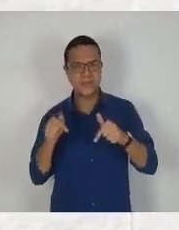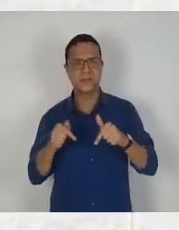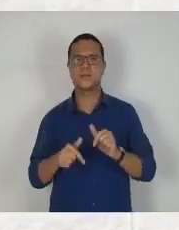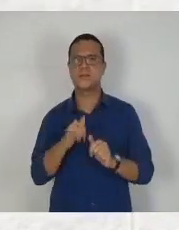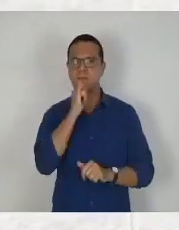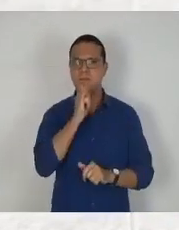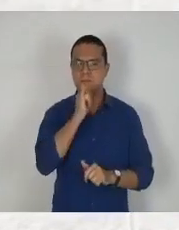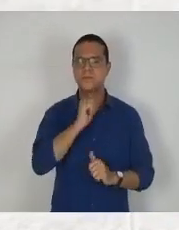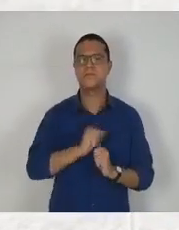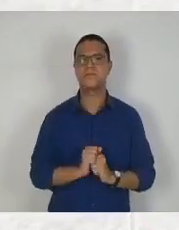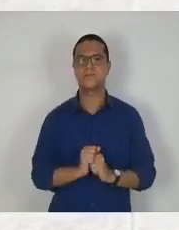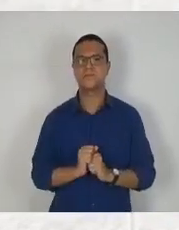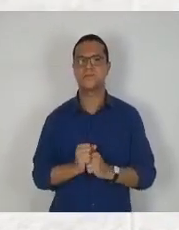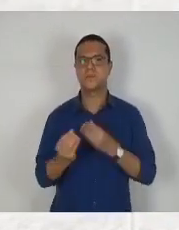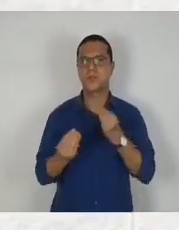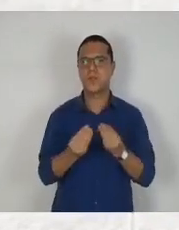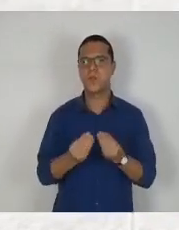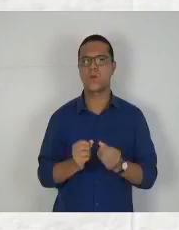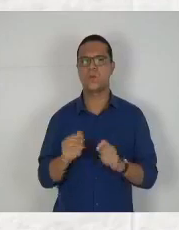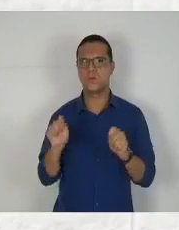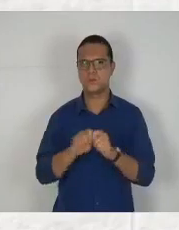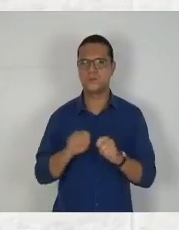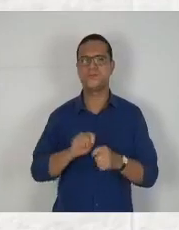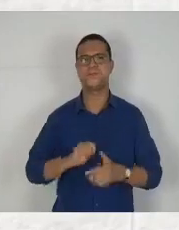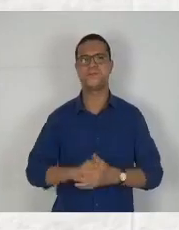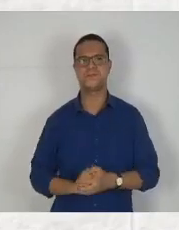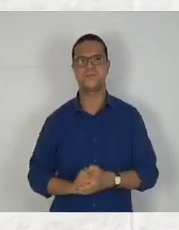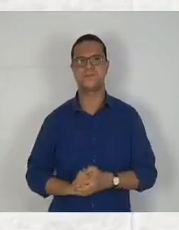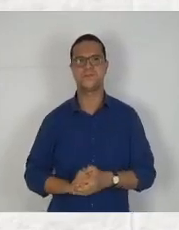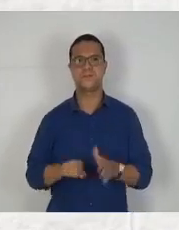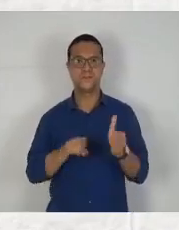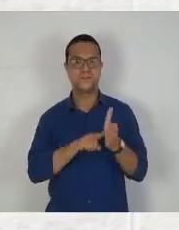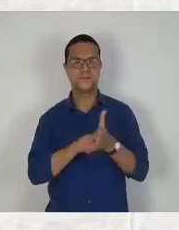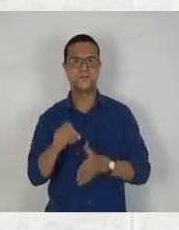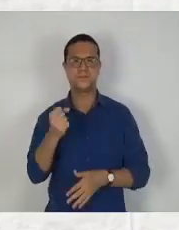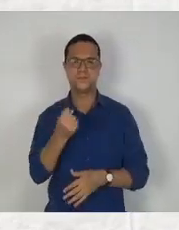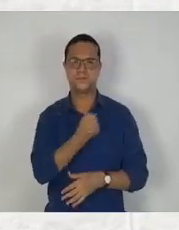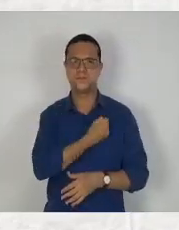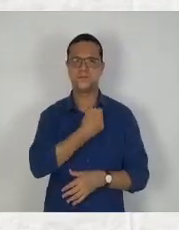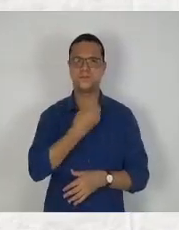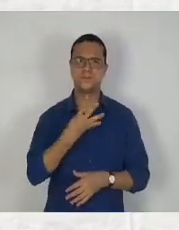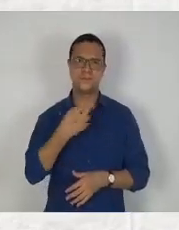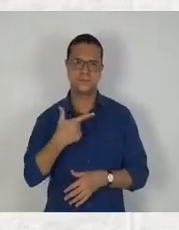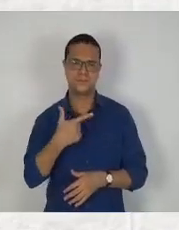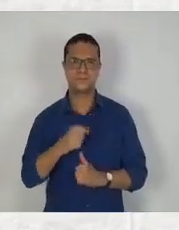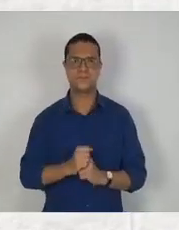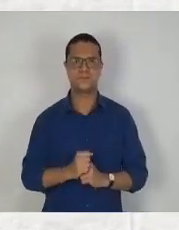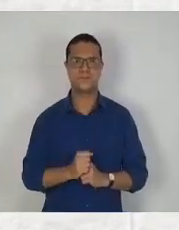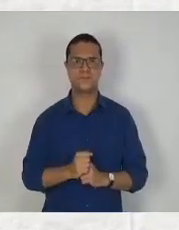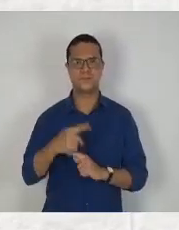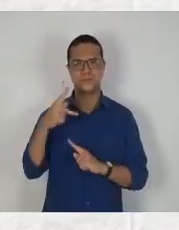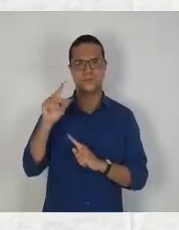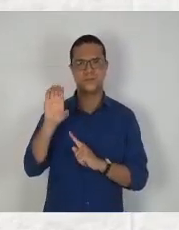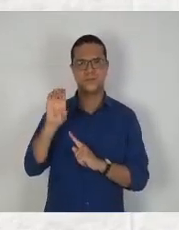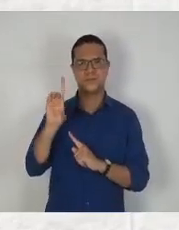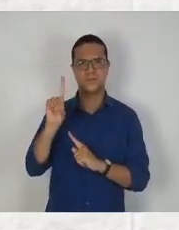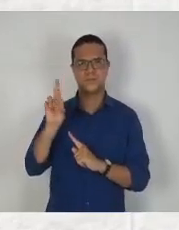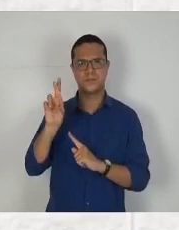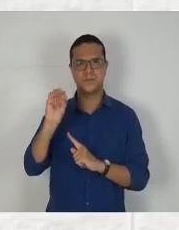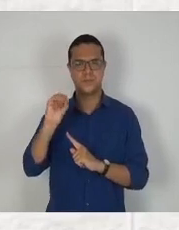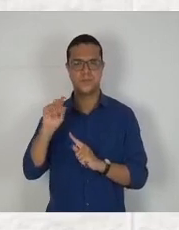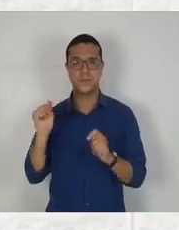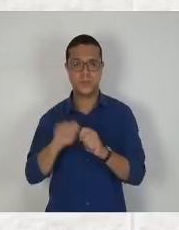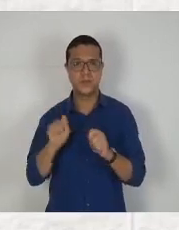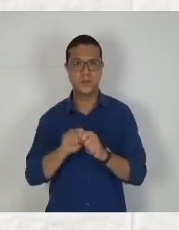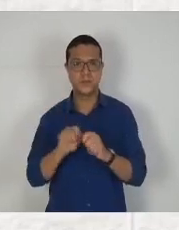vamos ver aqui um exemplo de modelo de preenchimento. Questão 42. Pedro fez corretamente a